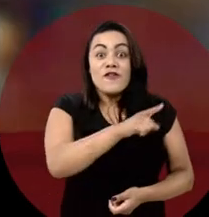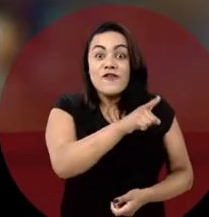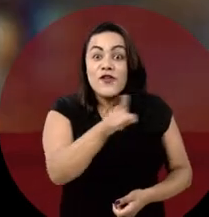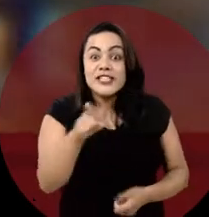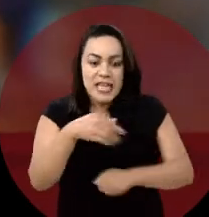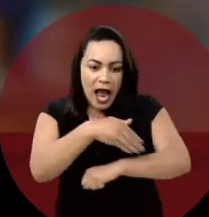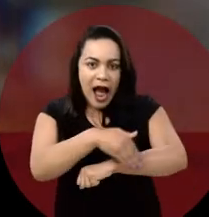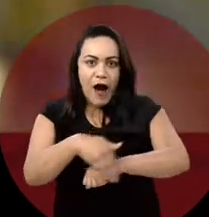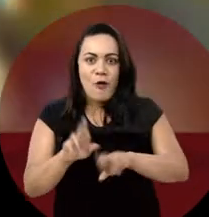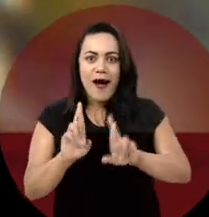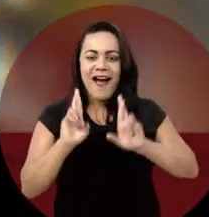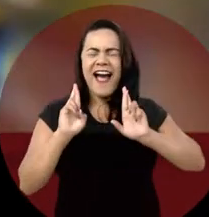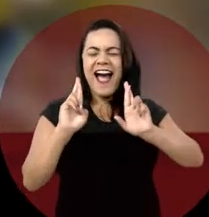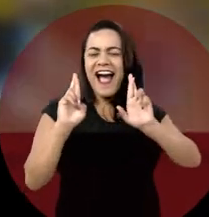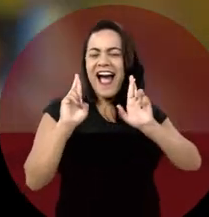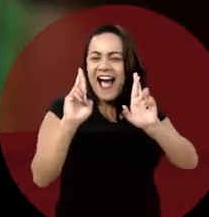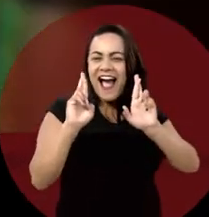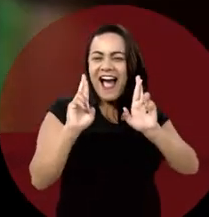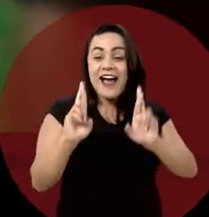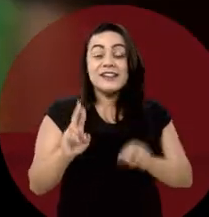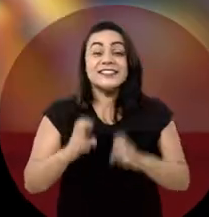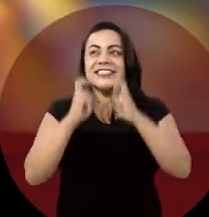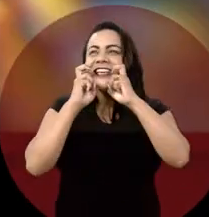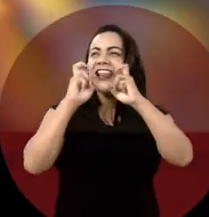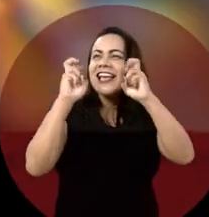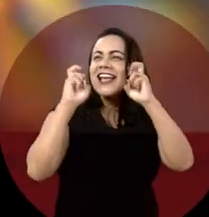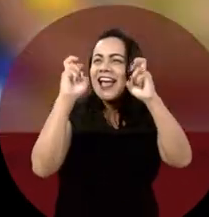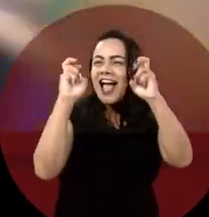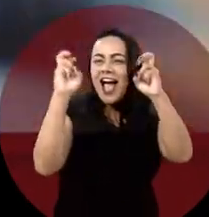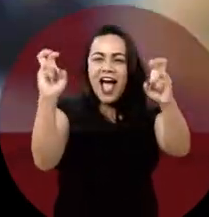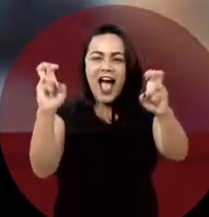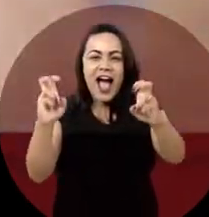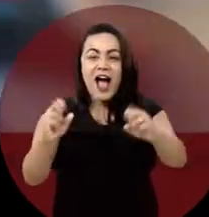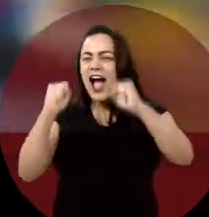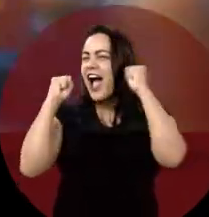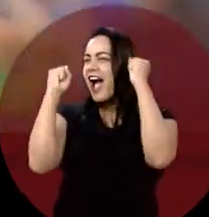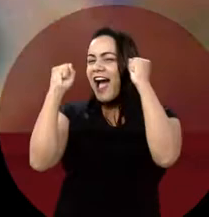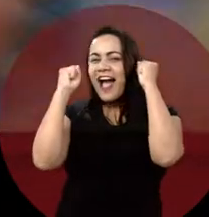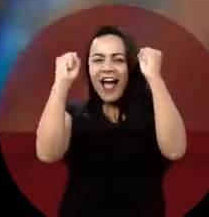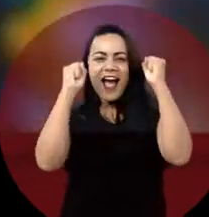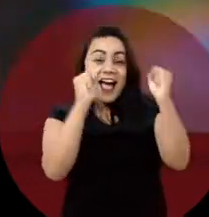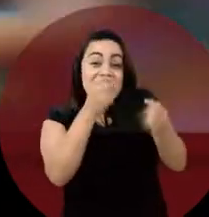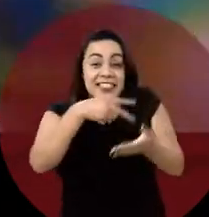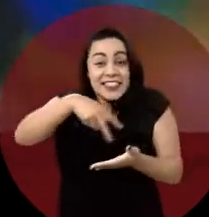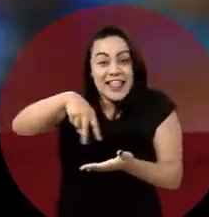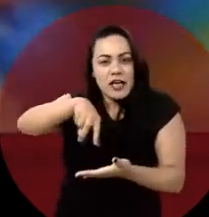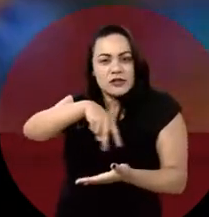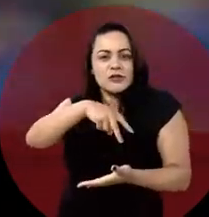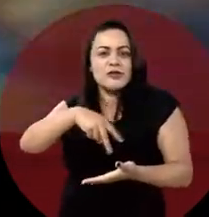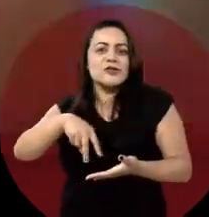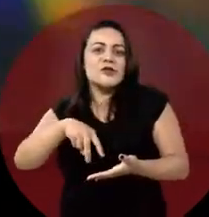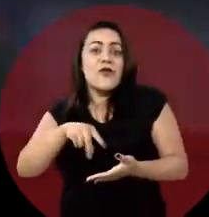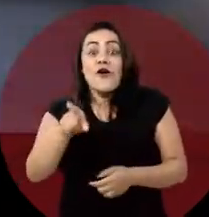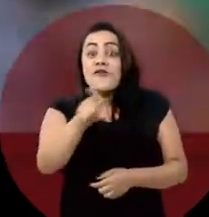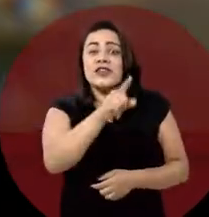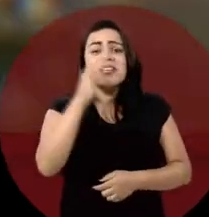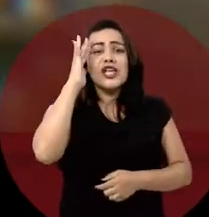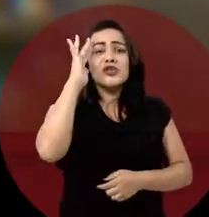Você encheu as ruas de esperança, você gritou, você vibrou e até dançou.